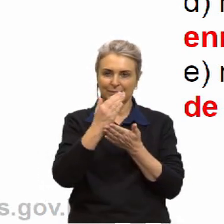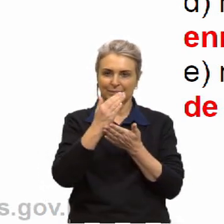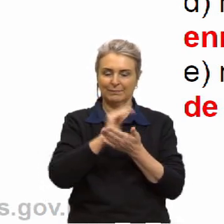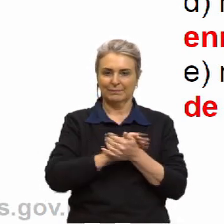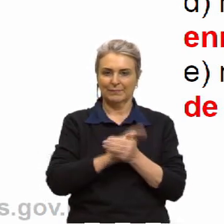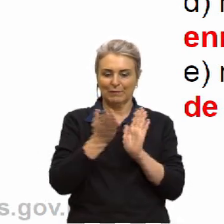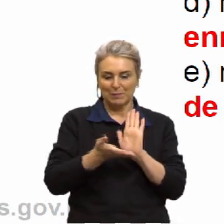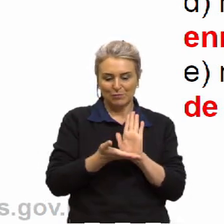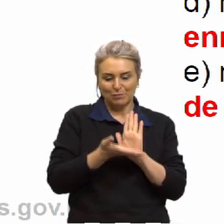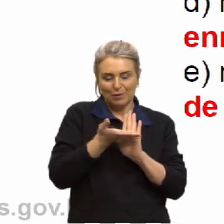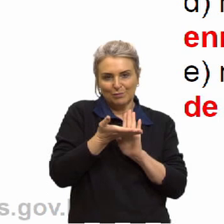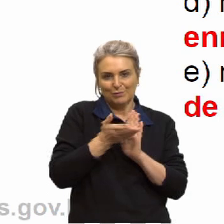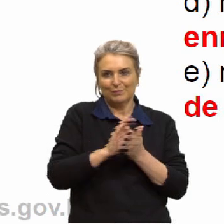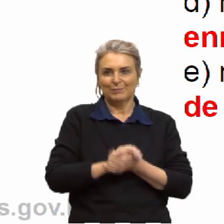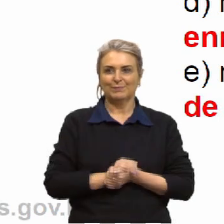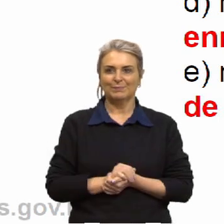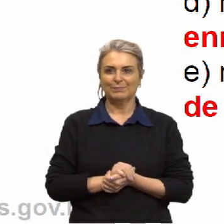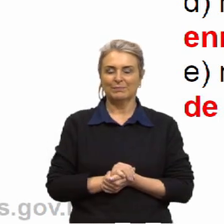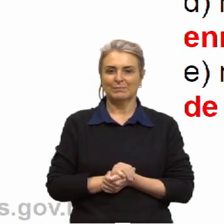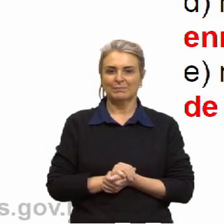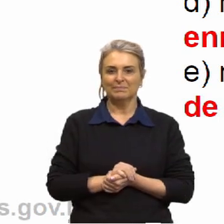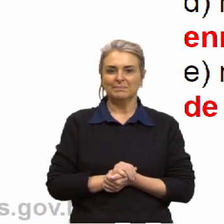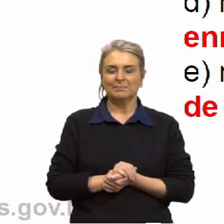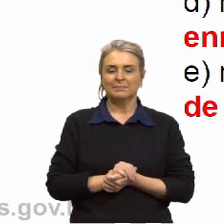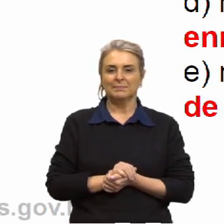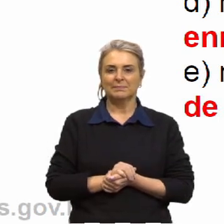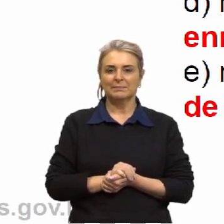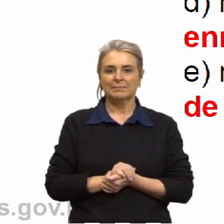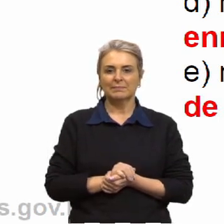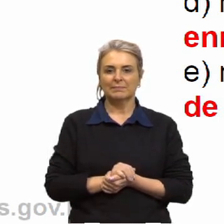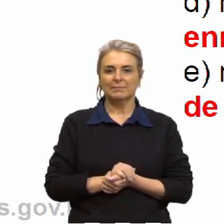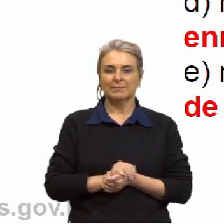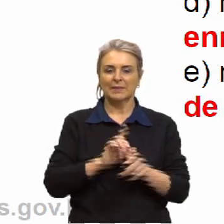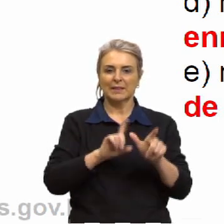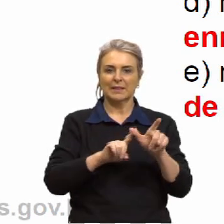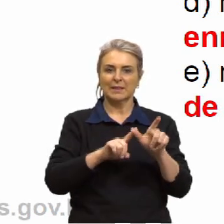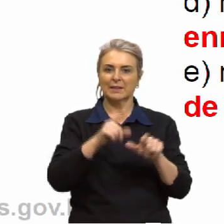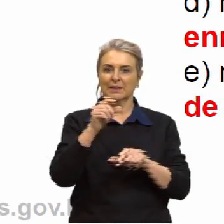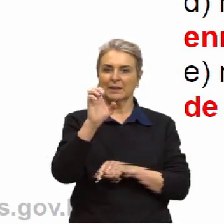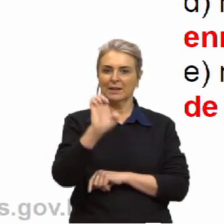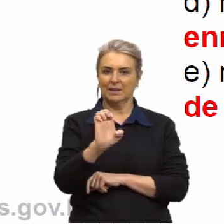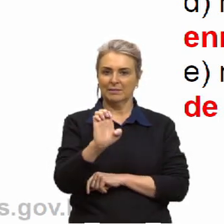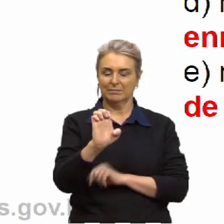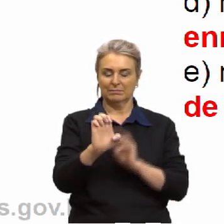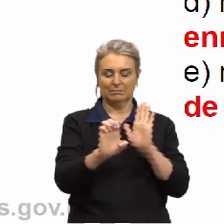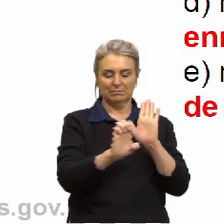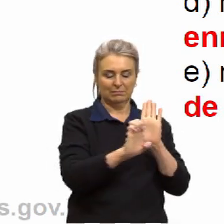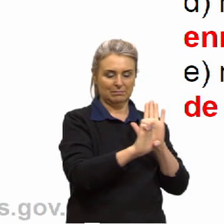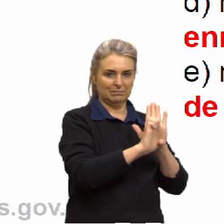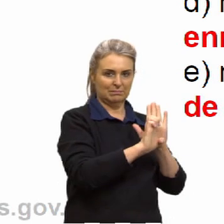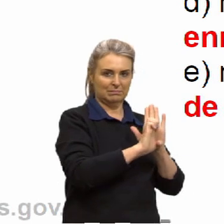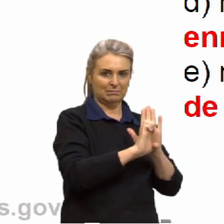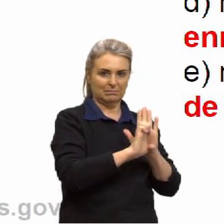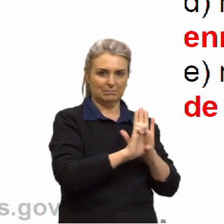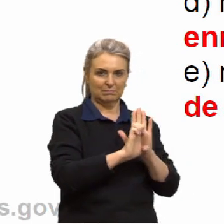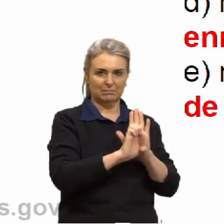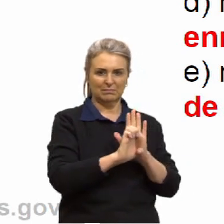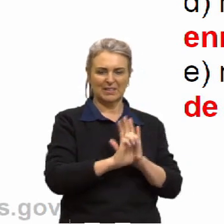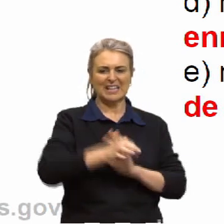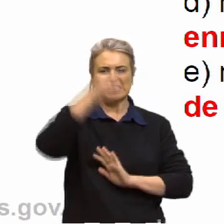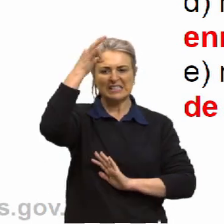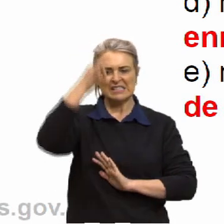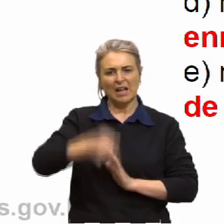cima com vocês. A de baixo aqui, a letra E. Na certeza da exclusão,